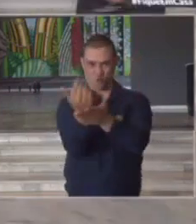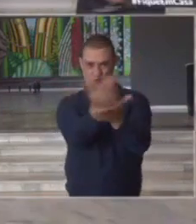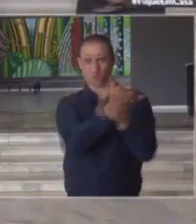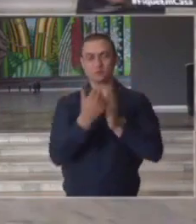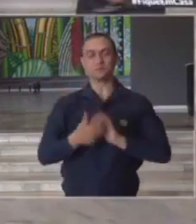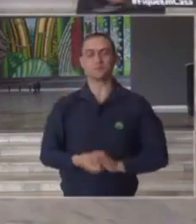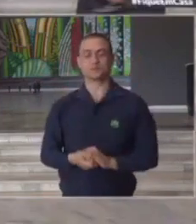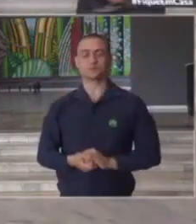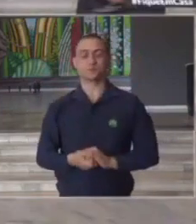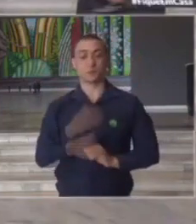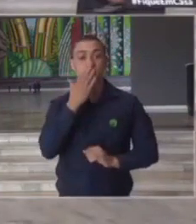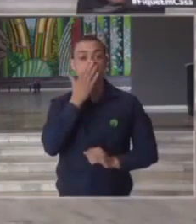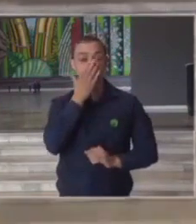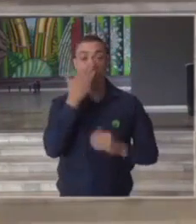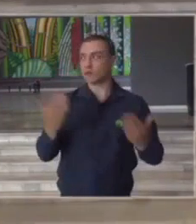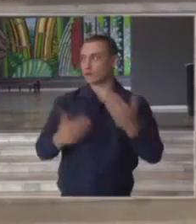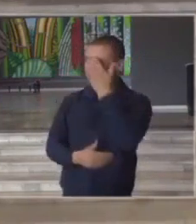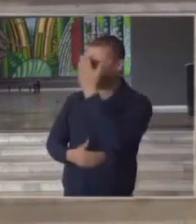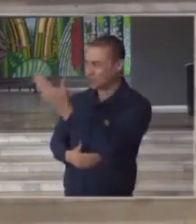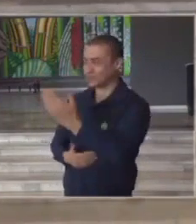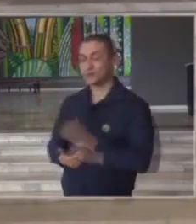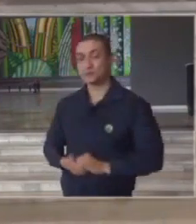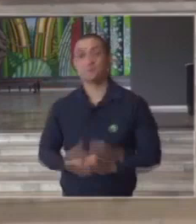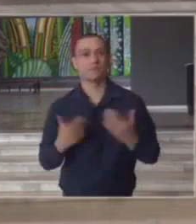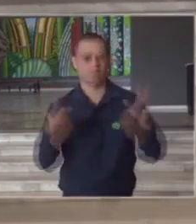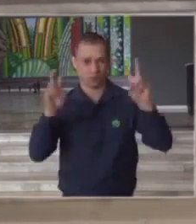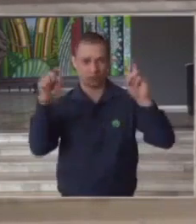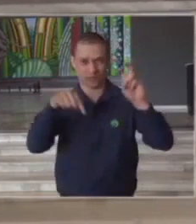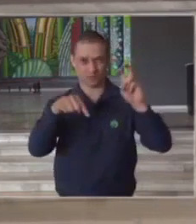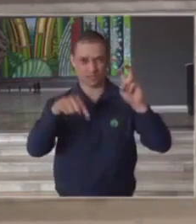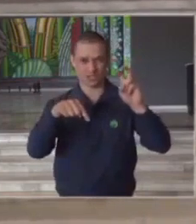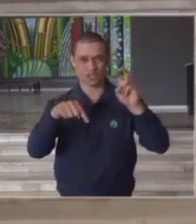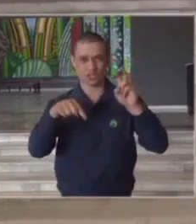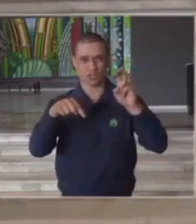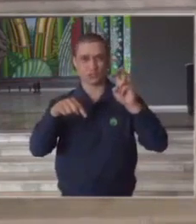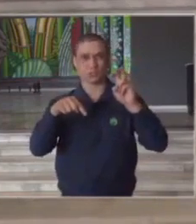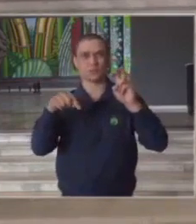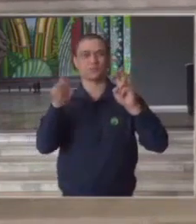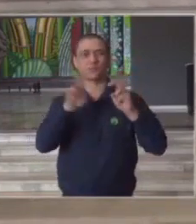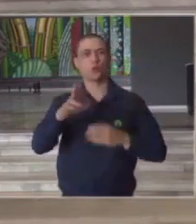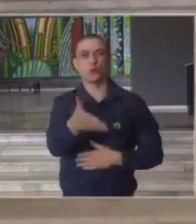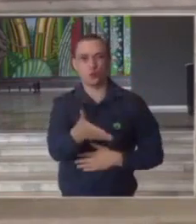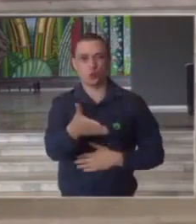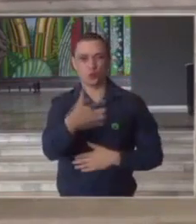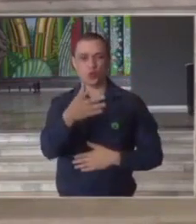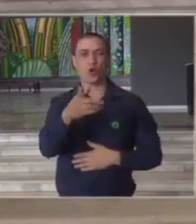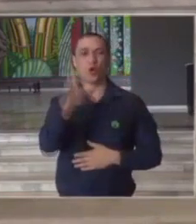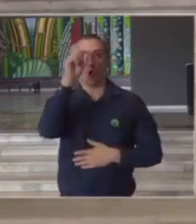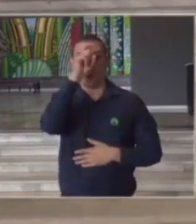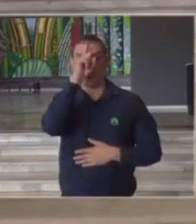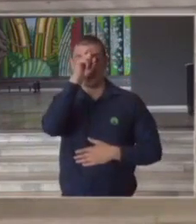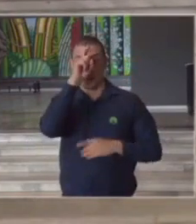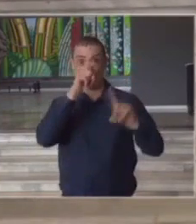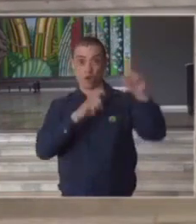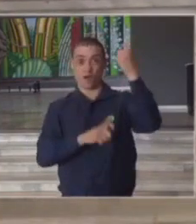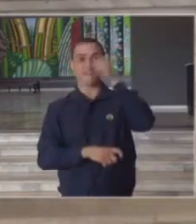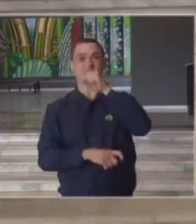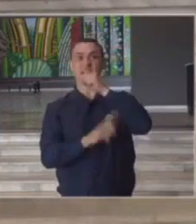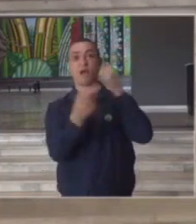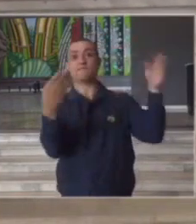Guerma muito obrigado com relação a utilização de hospitais que estão